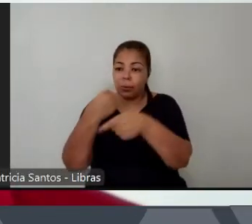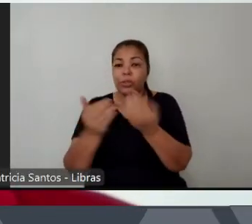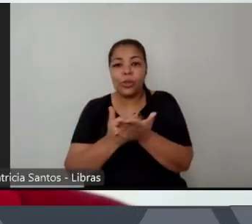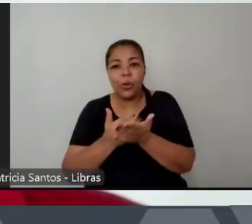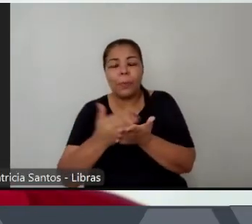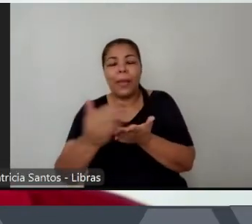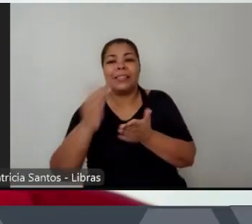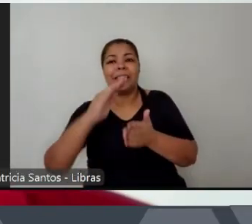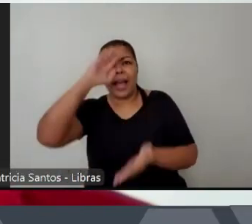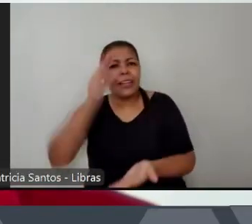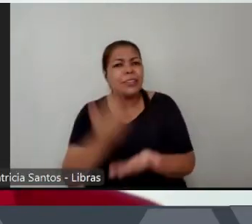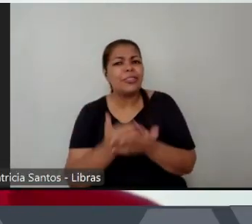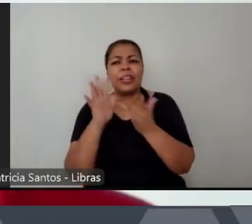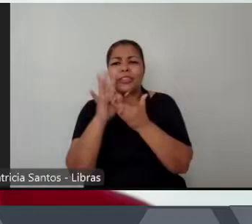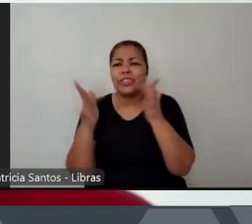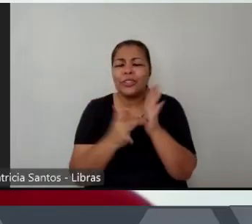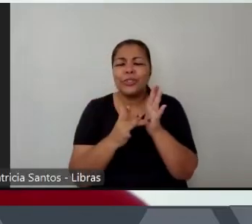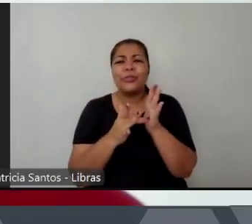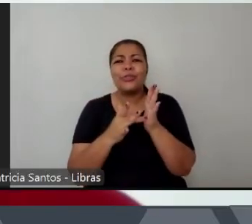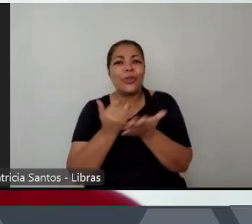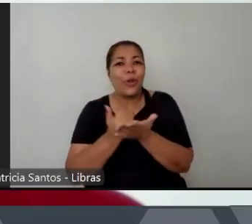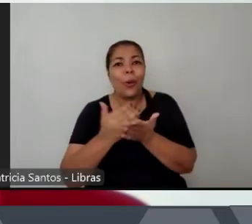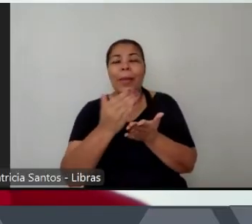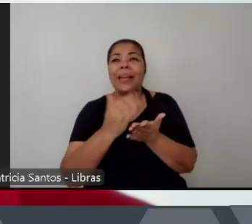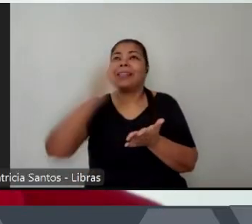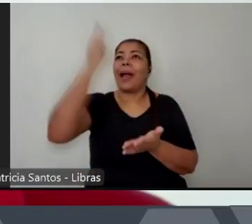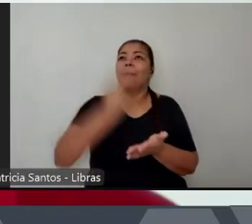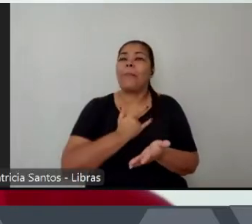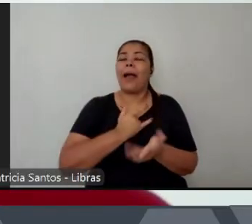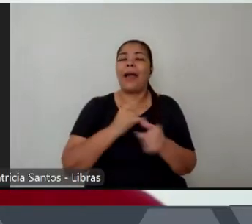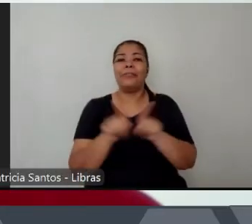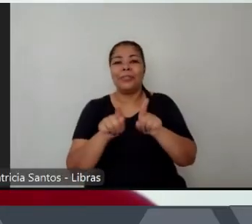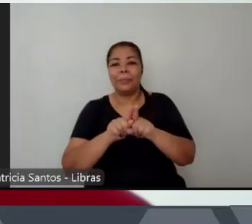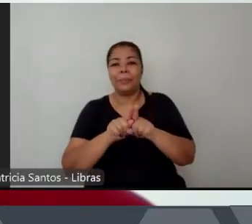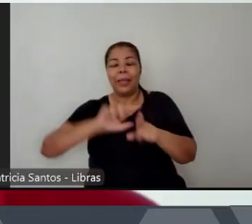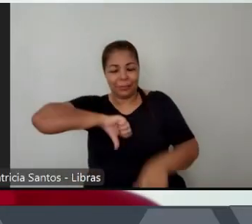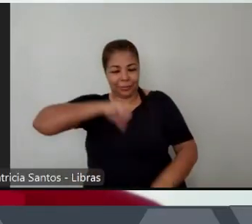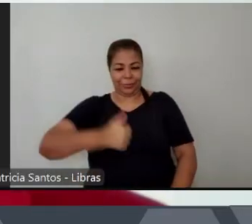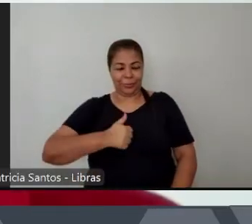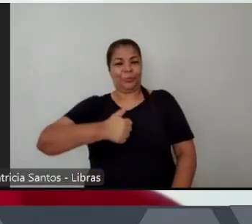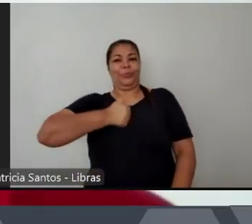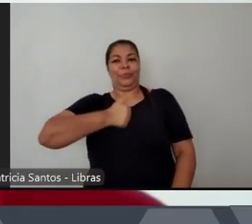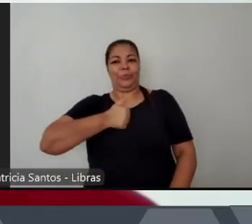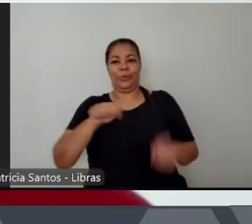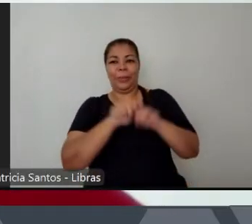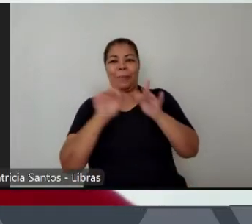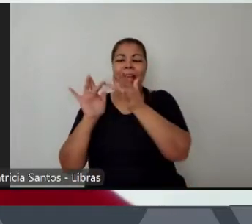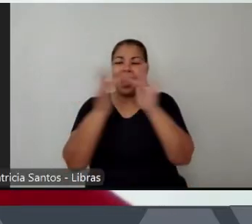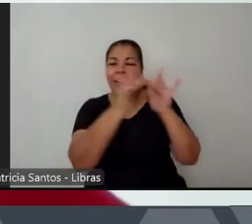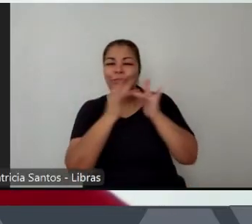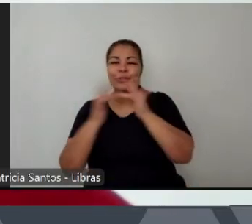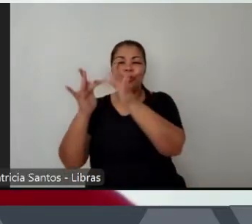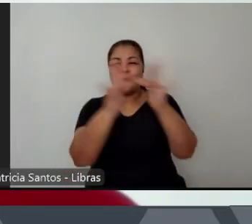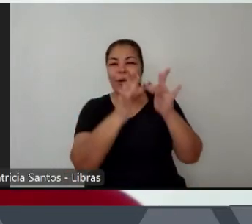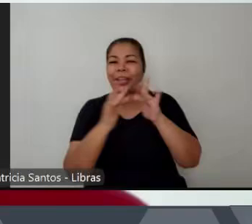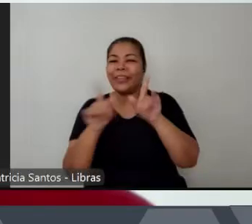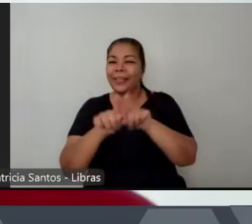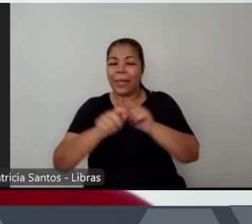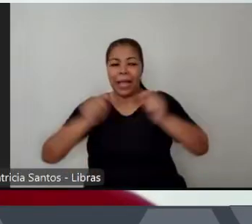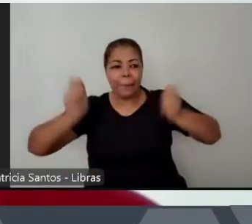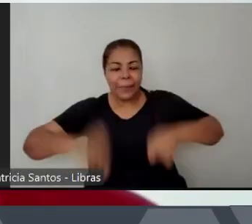Jesus e você acredita em si mesmo produz autoestima produz networking produz capacidade de empreender